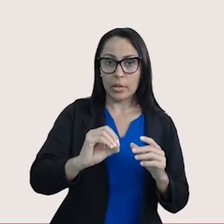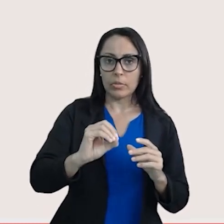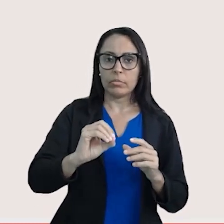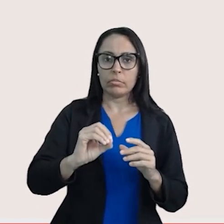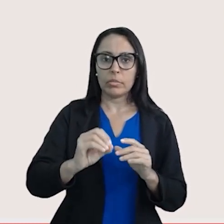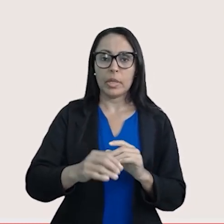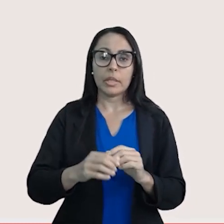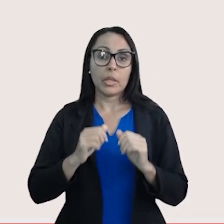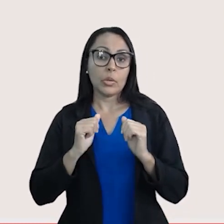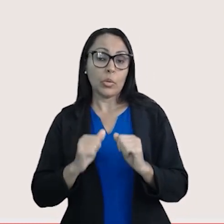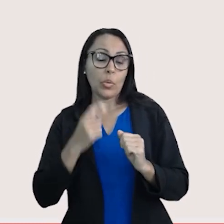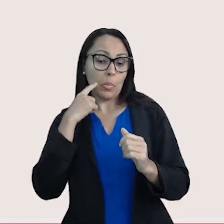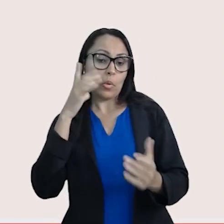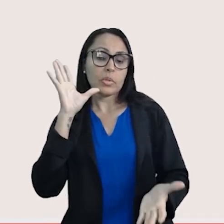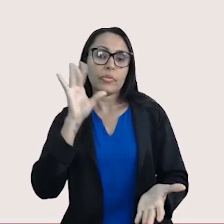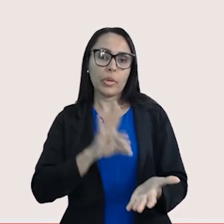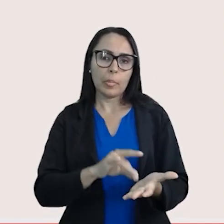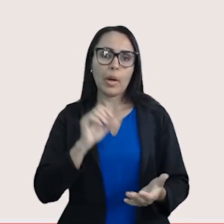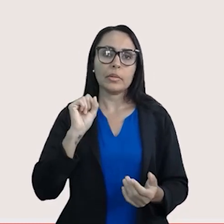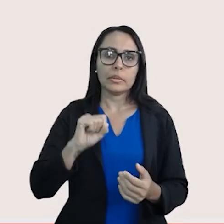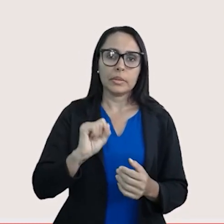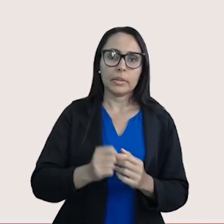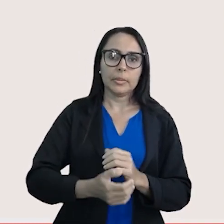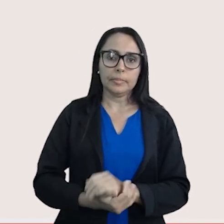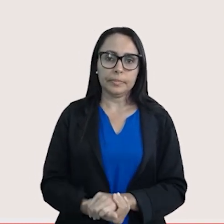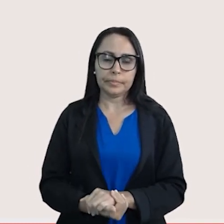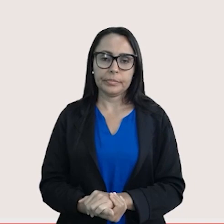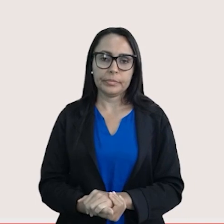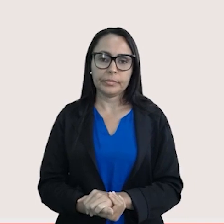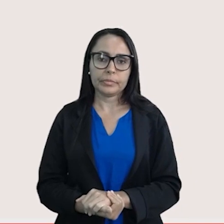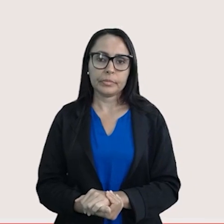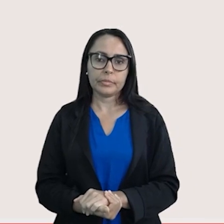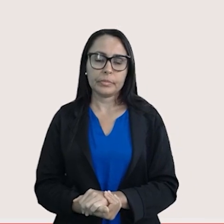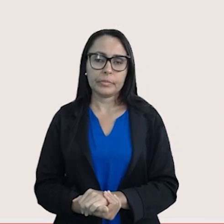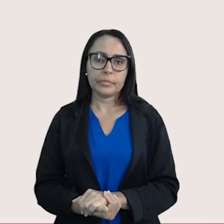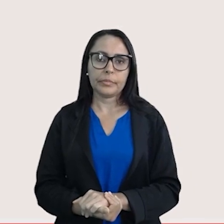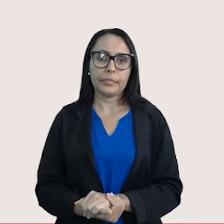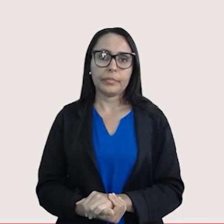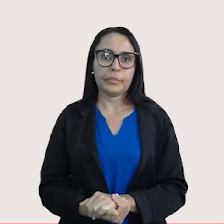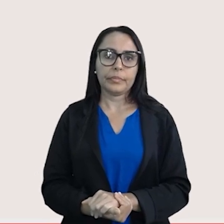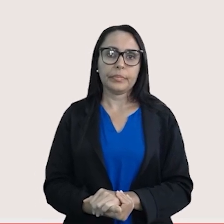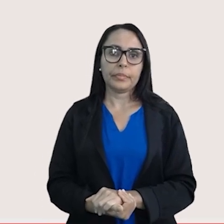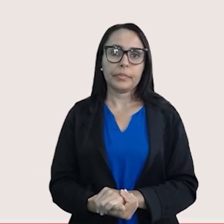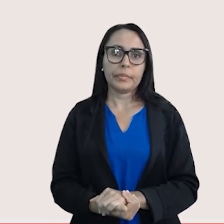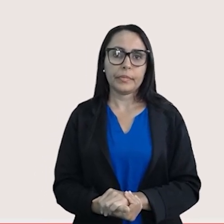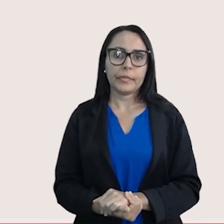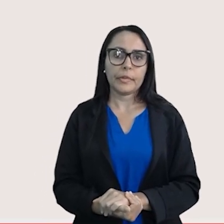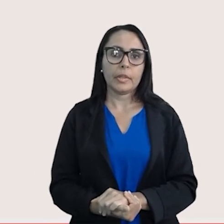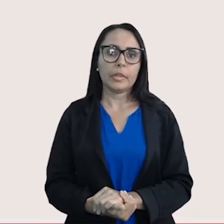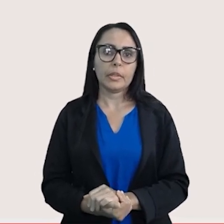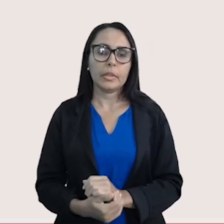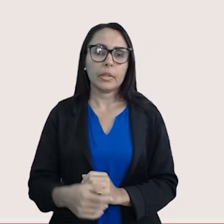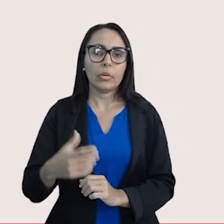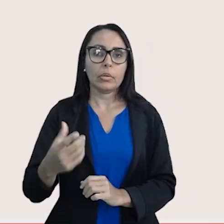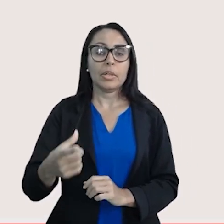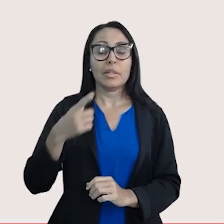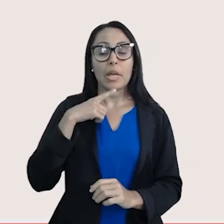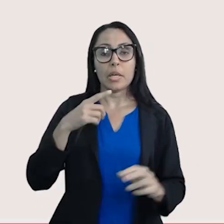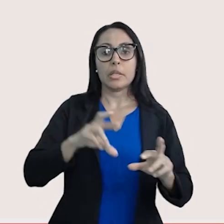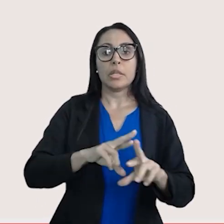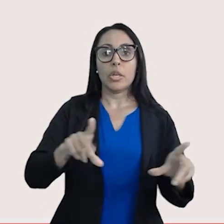Logo, eu posso afirmar que essa molécula é polar. Ok? Molécula polar tem